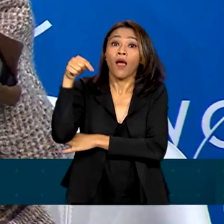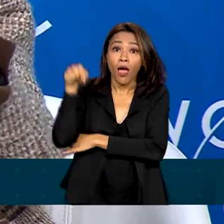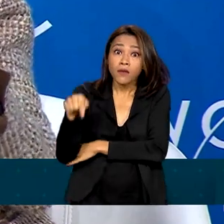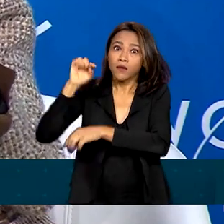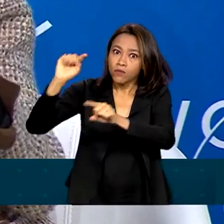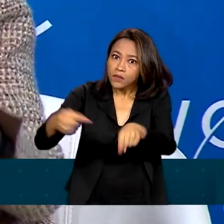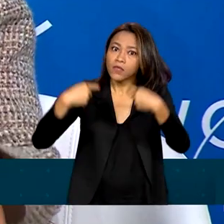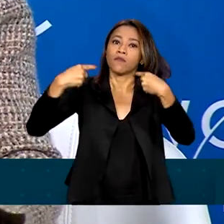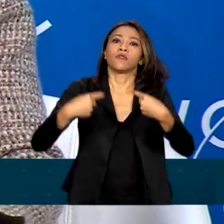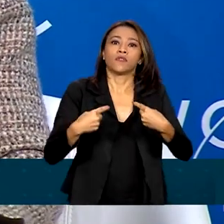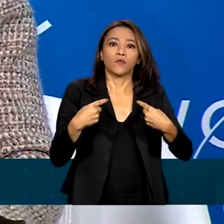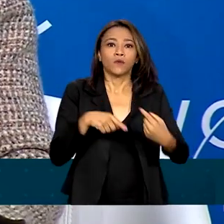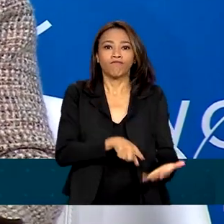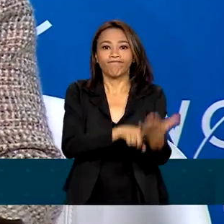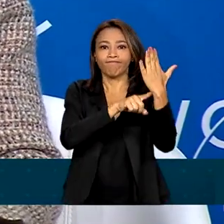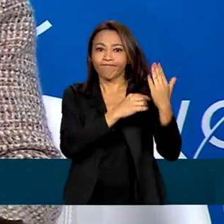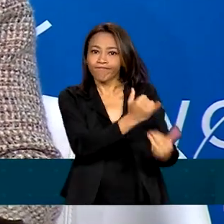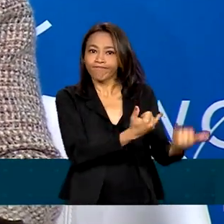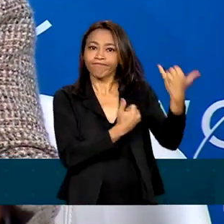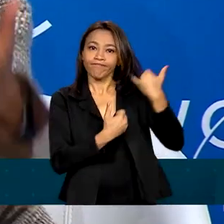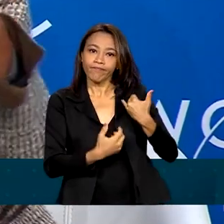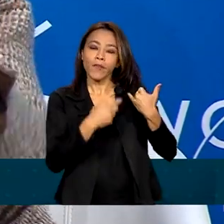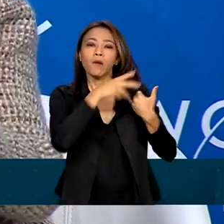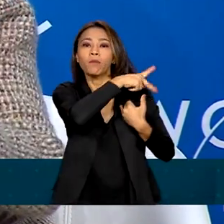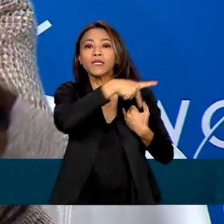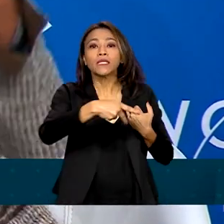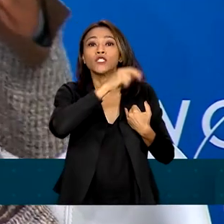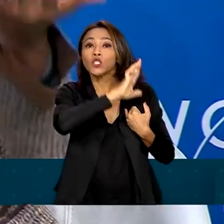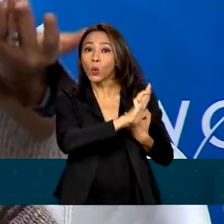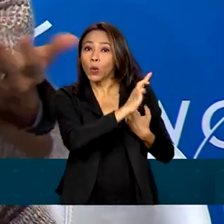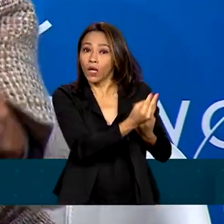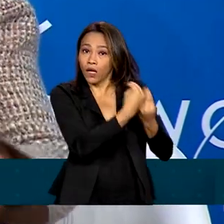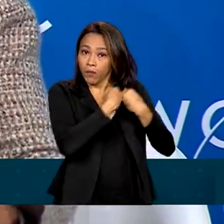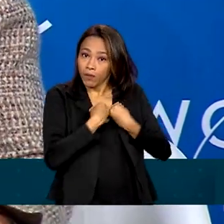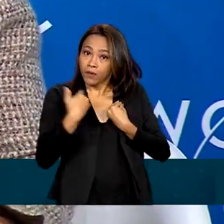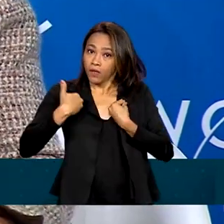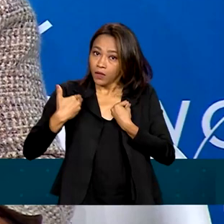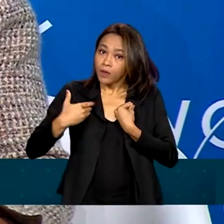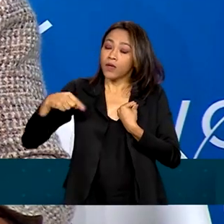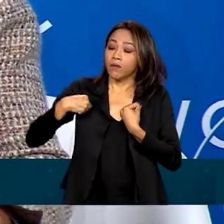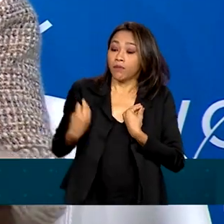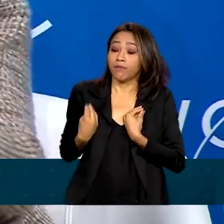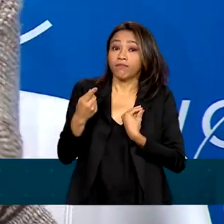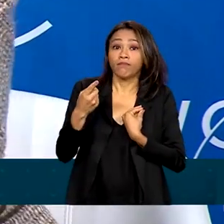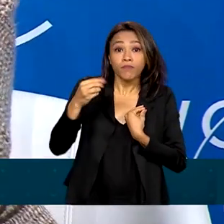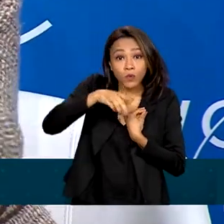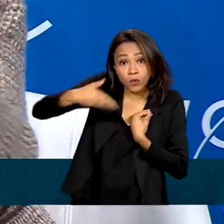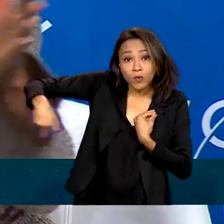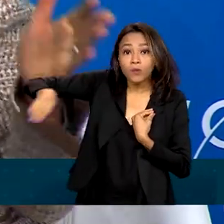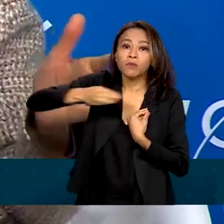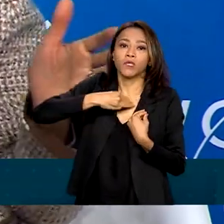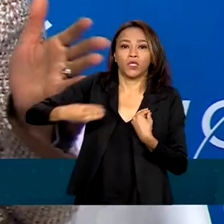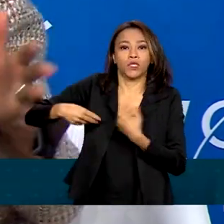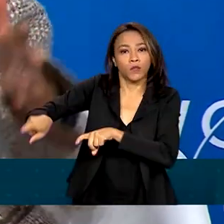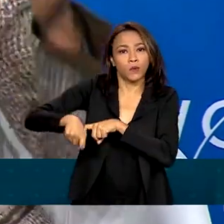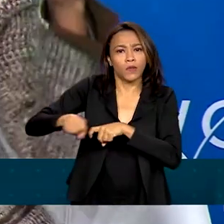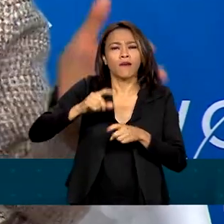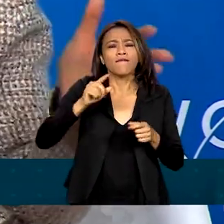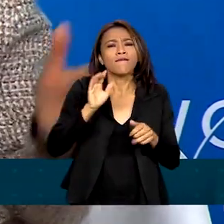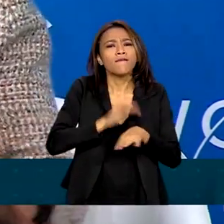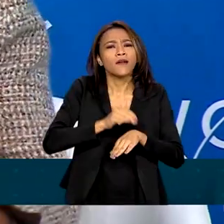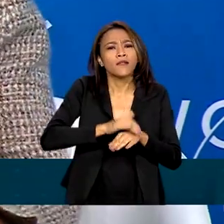colocado pelo presidente Lula para mim, para o ministro de Agricultura, fazer a transição